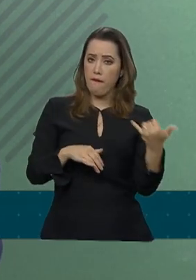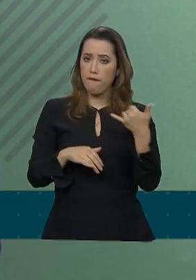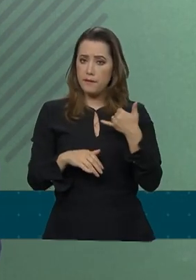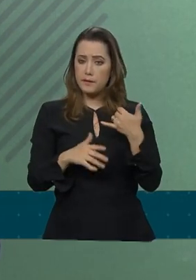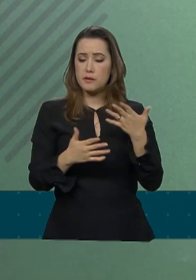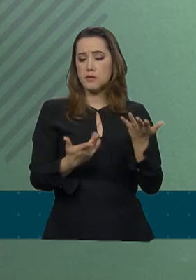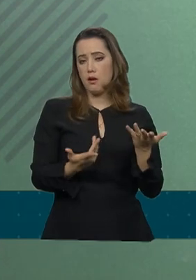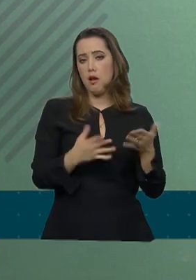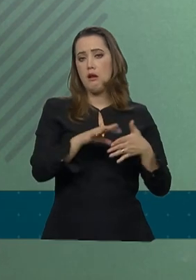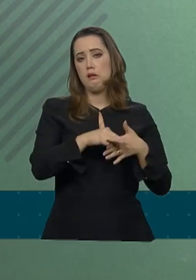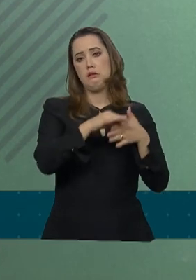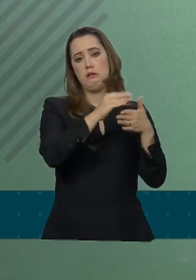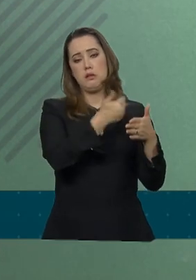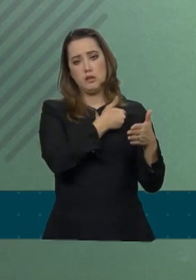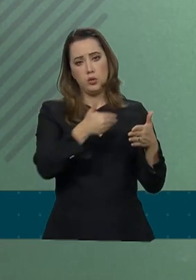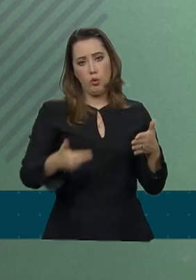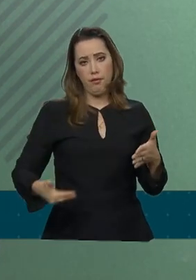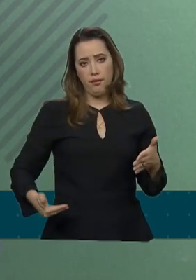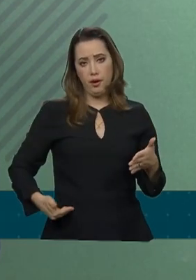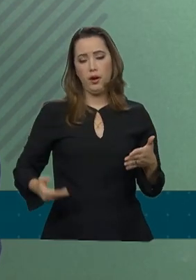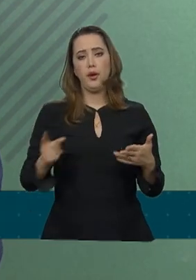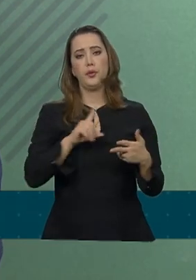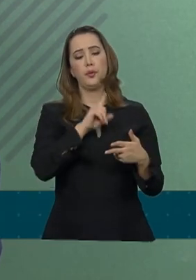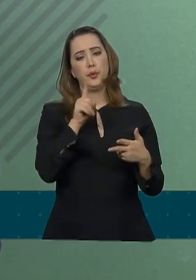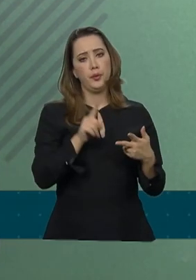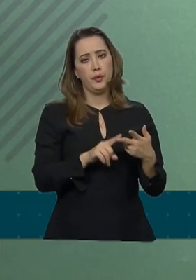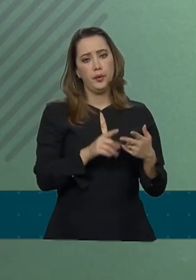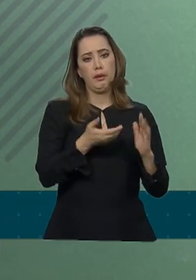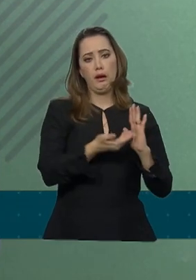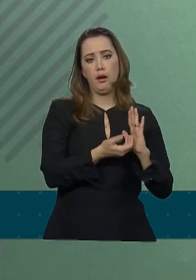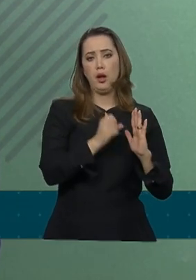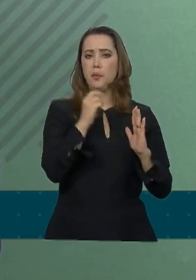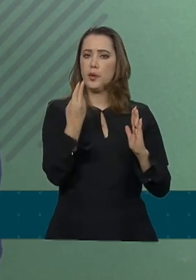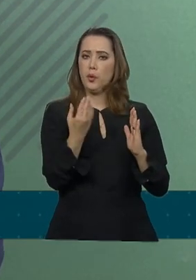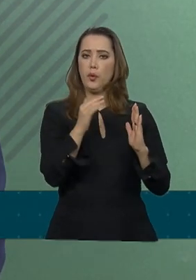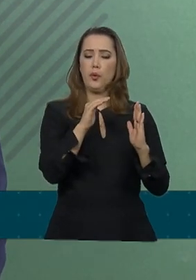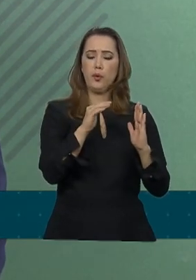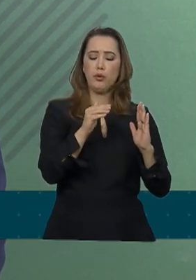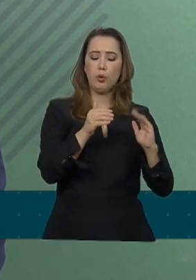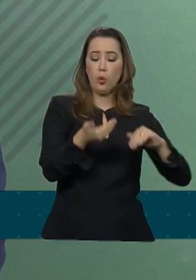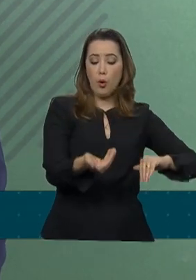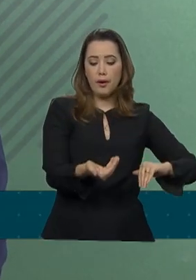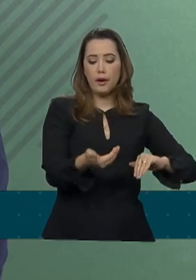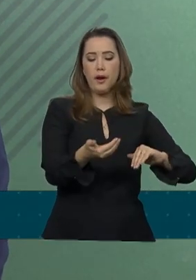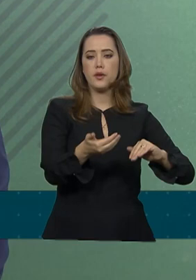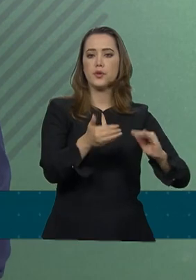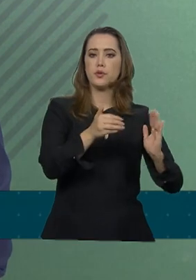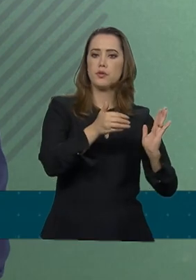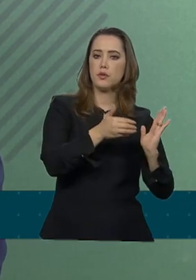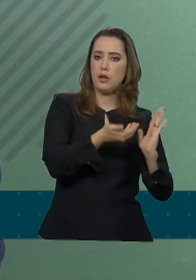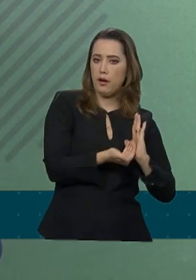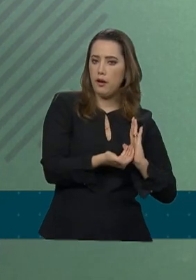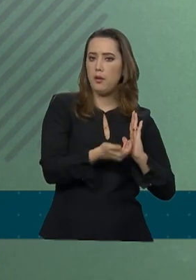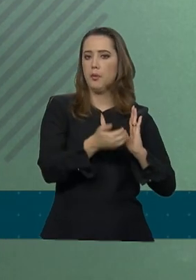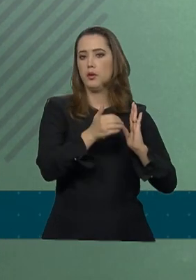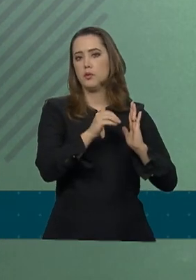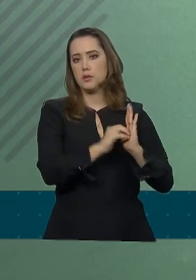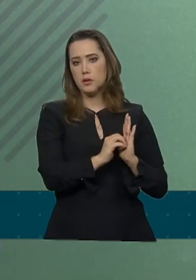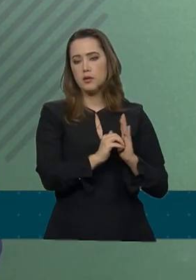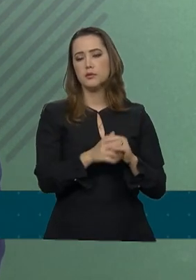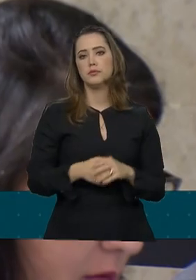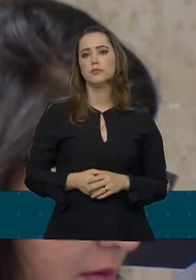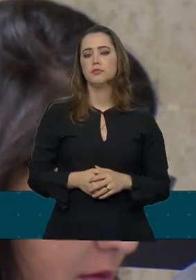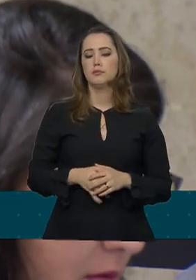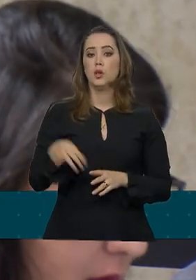na Câmara, do líder do governo no Congresso e até mesmo do líder do governo no Senado. General